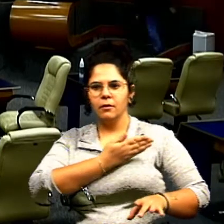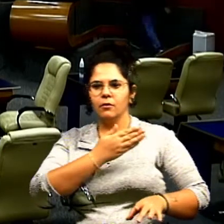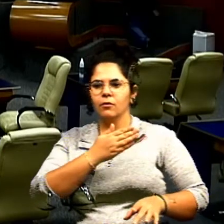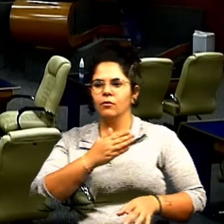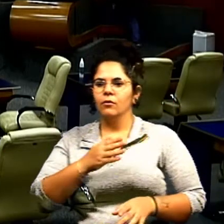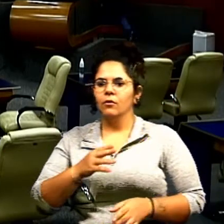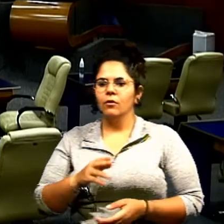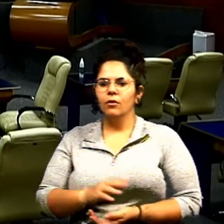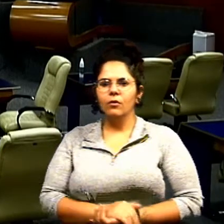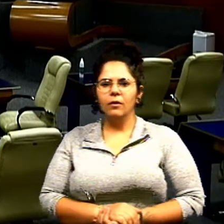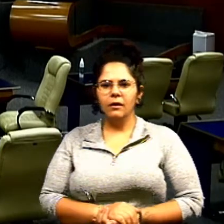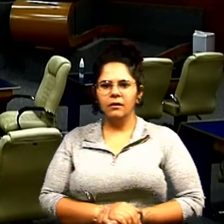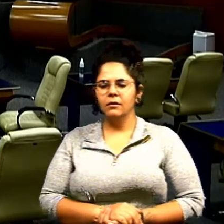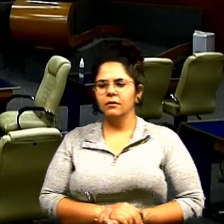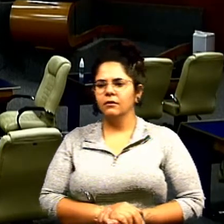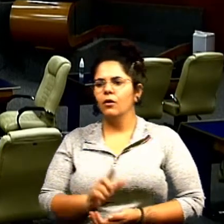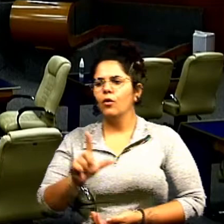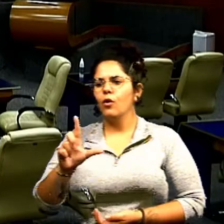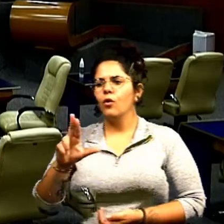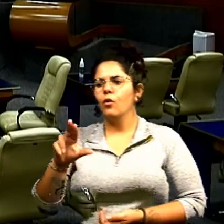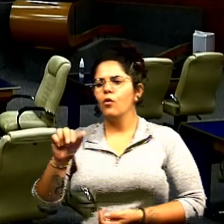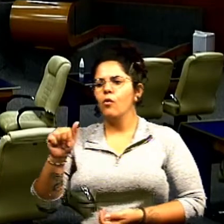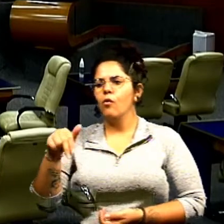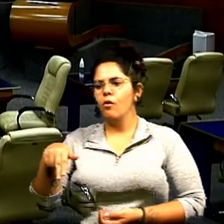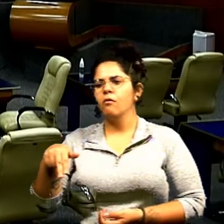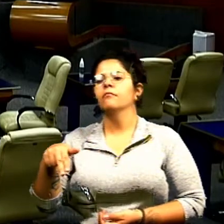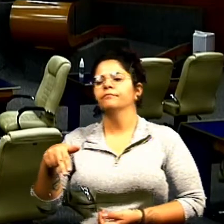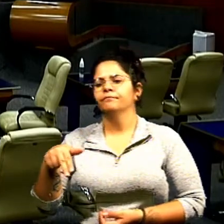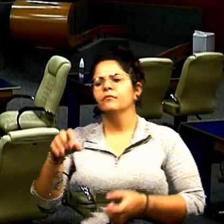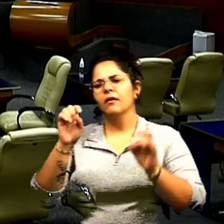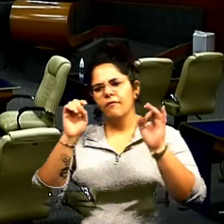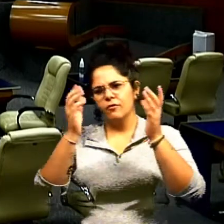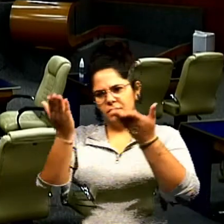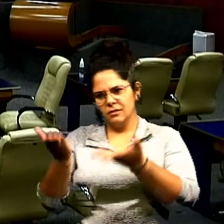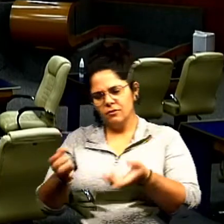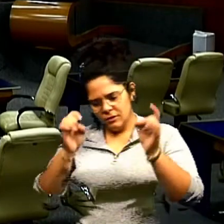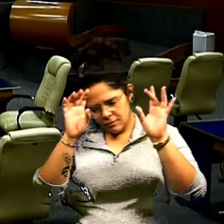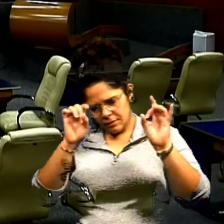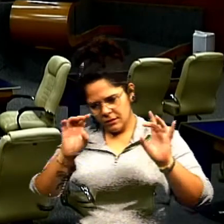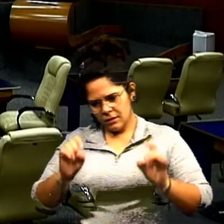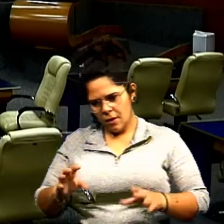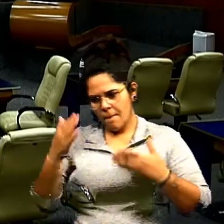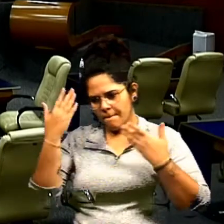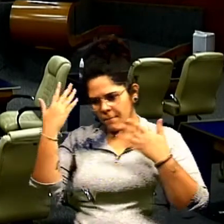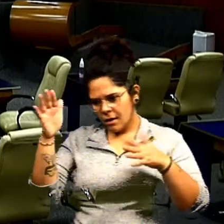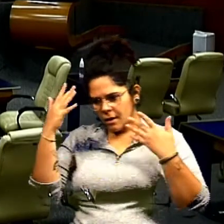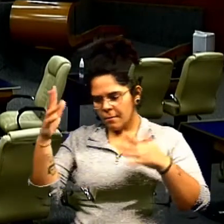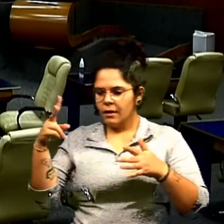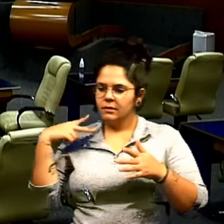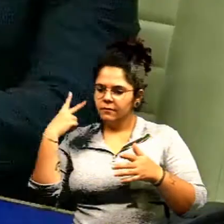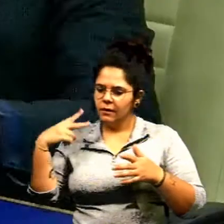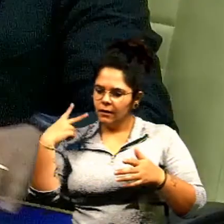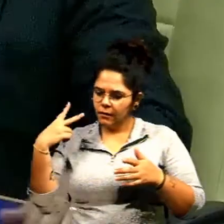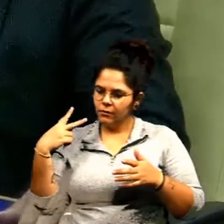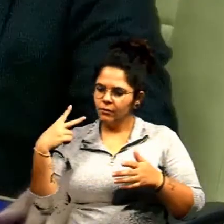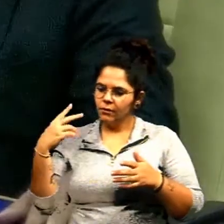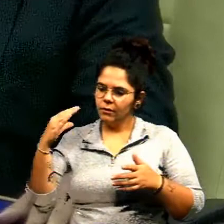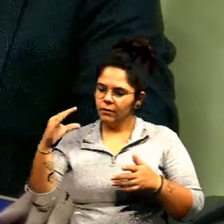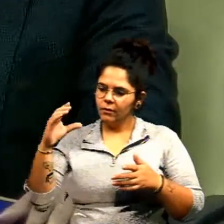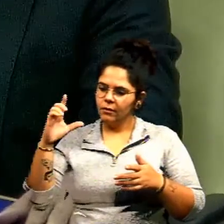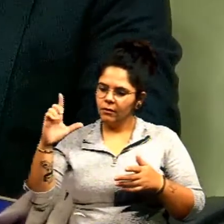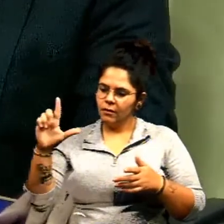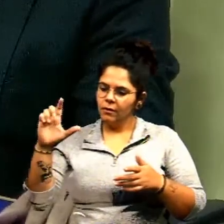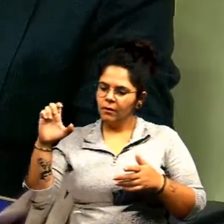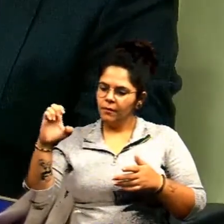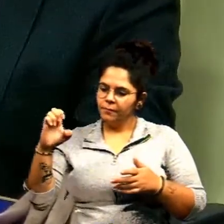Luan, meu parceiro. Bom dia, você é um cara especial, eu gosto muito de você. Parabéns, Clécio, por ter um filho maravilhoso como o